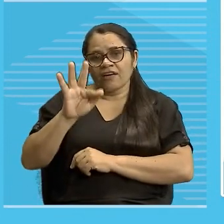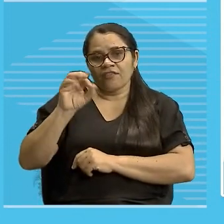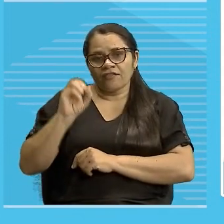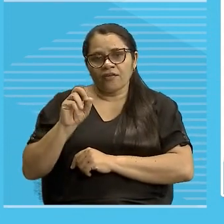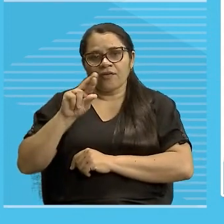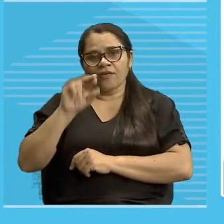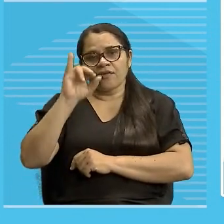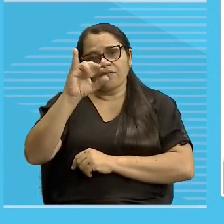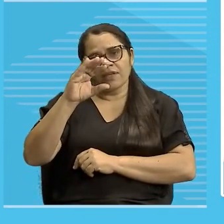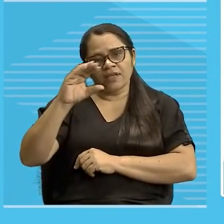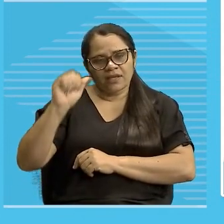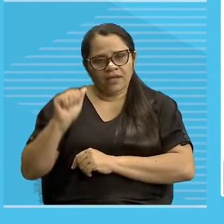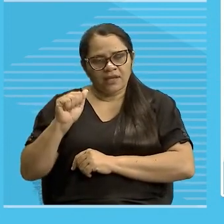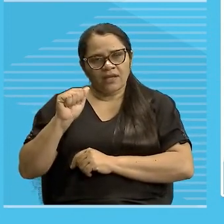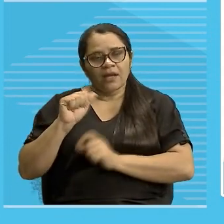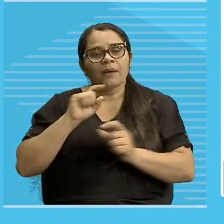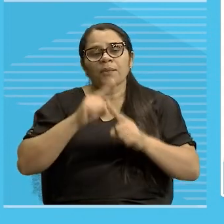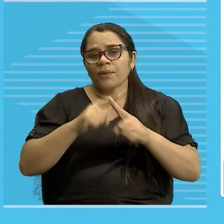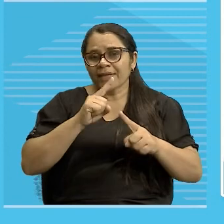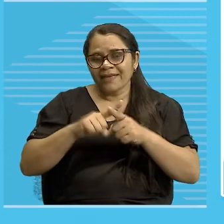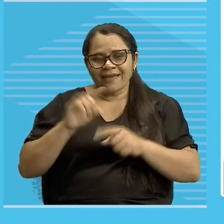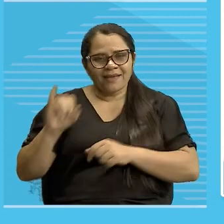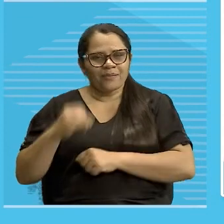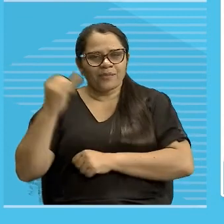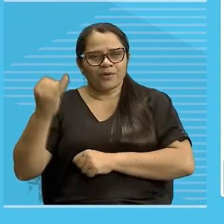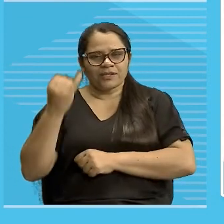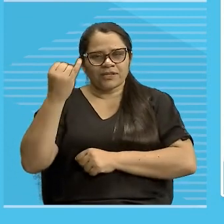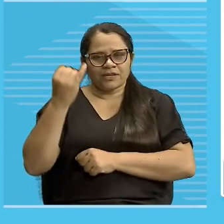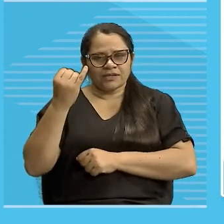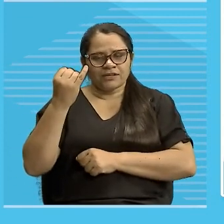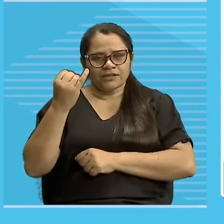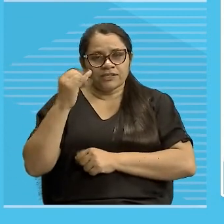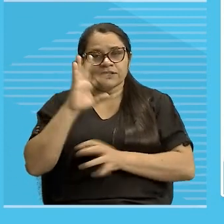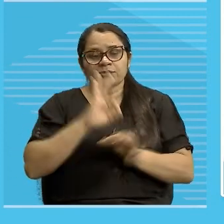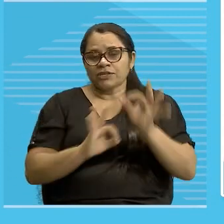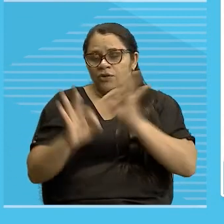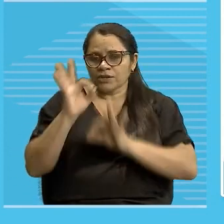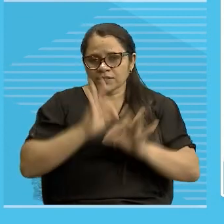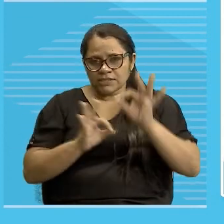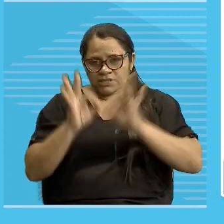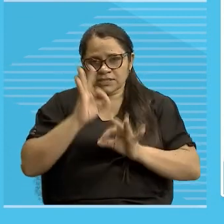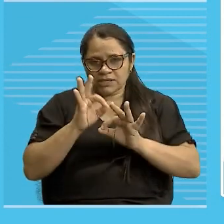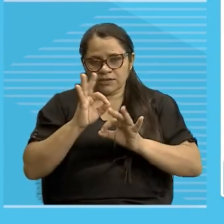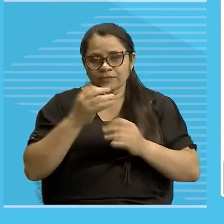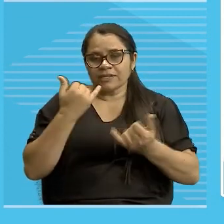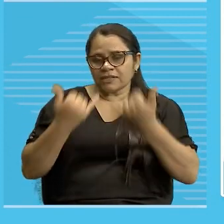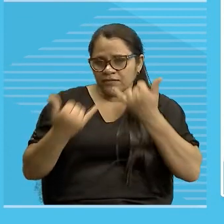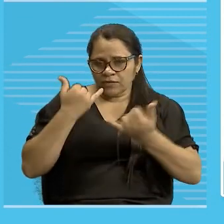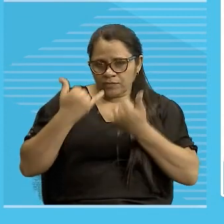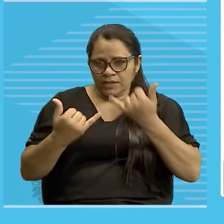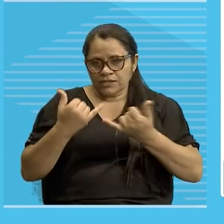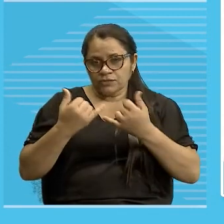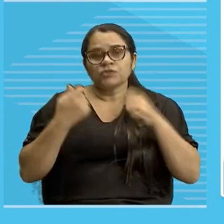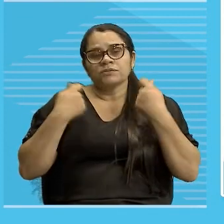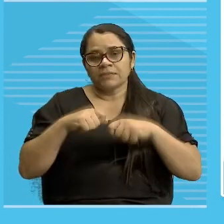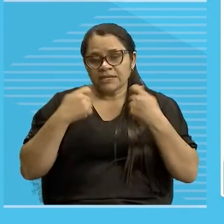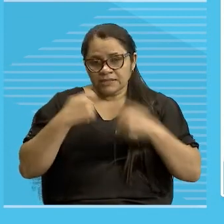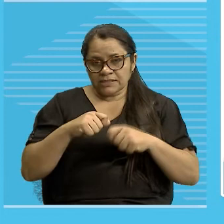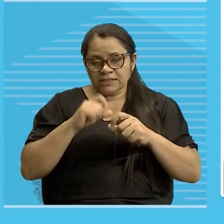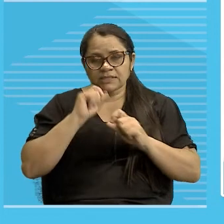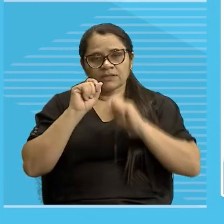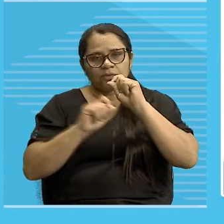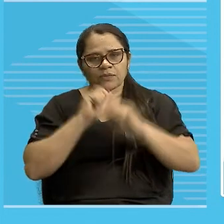de anáfora, por que isso aqui é importante? Porque na hora da organização das informações, você precisa deixar